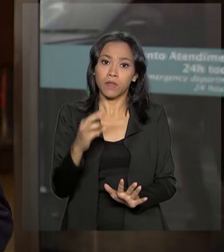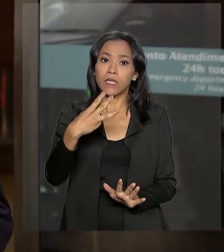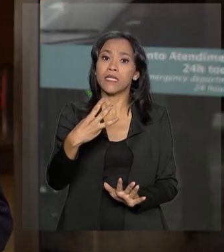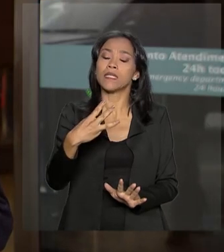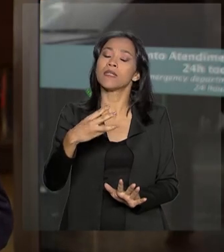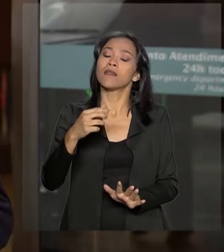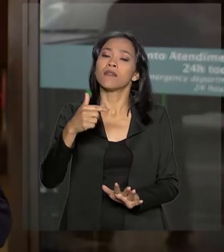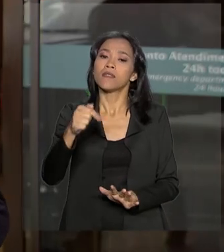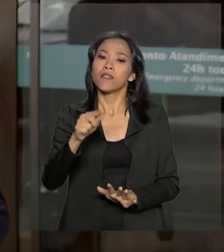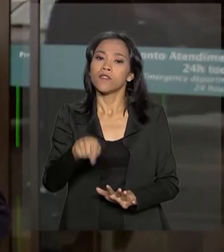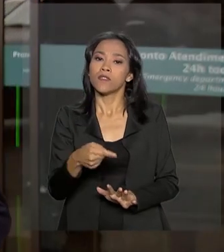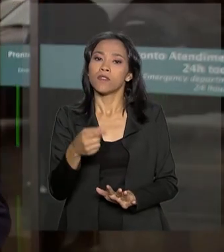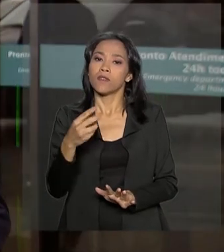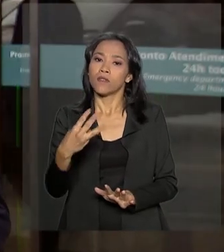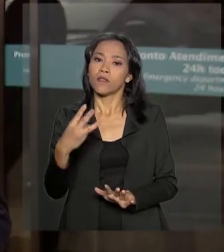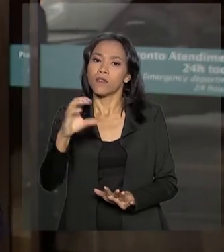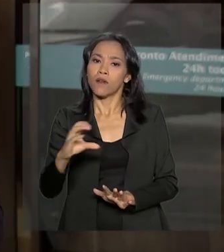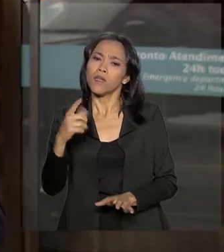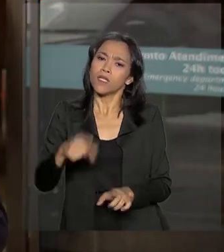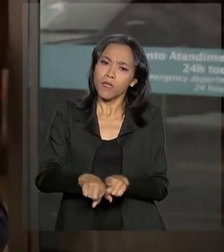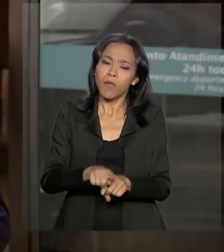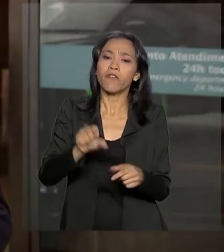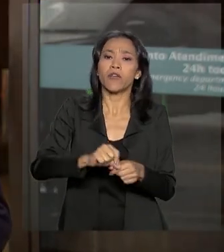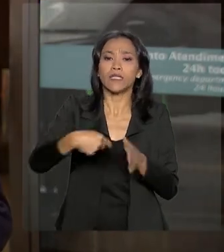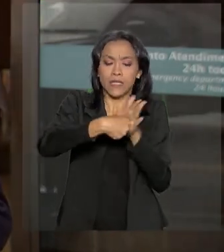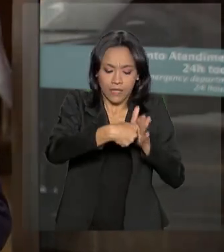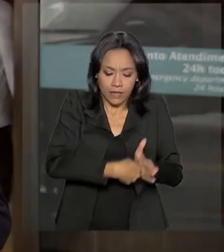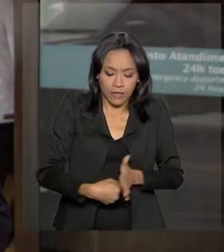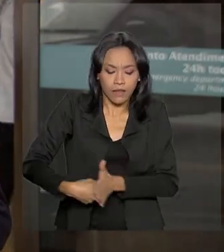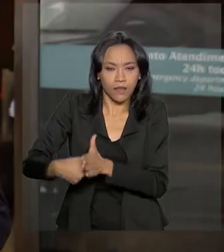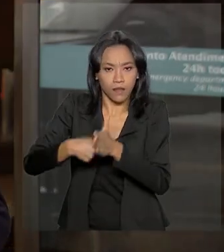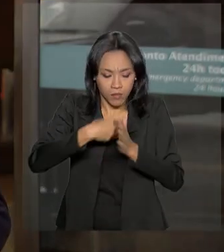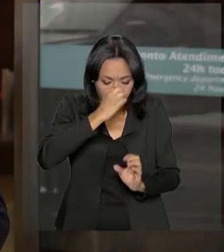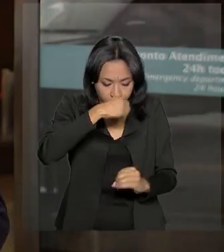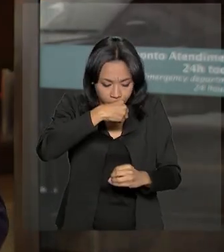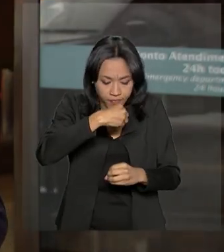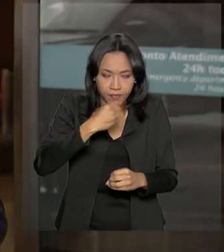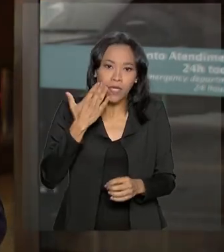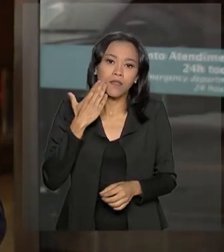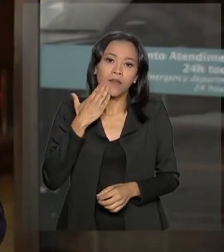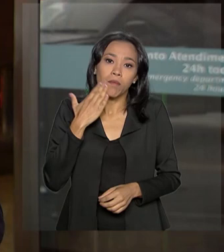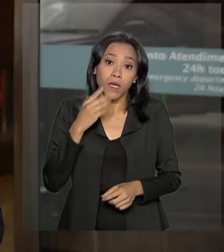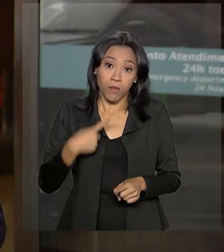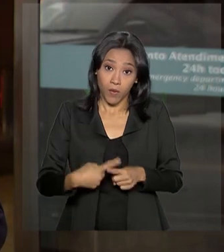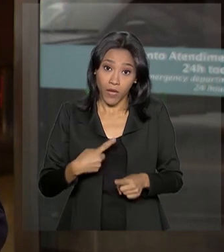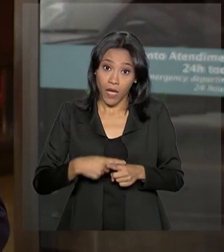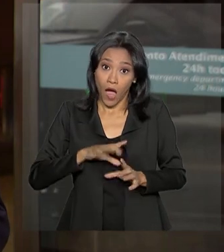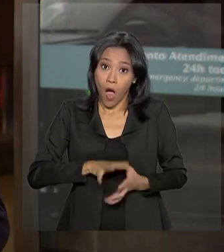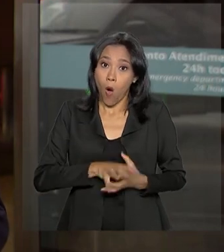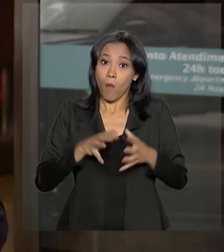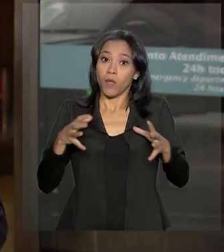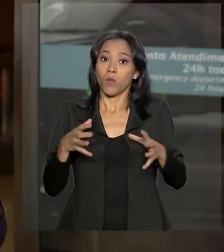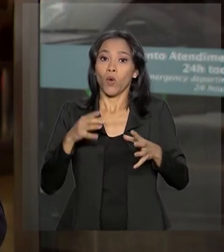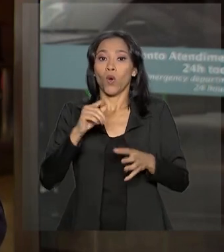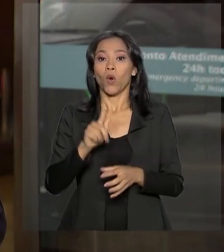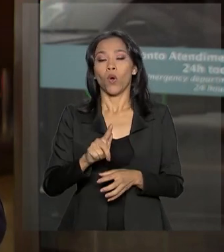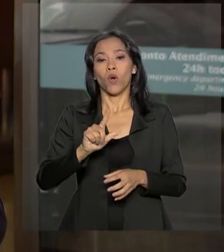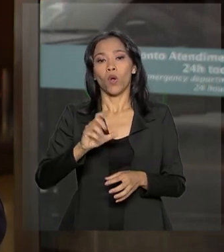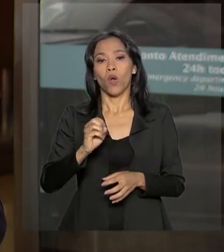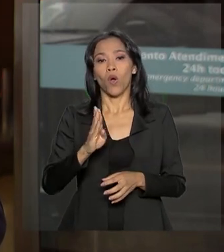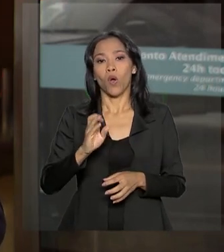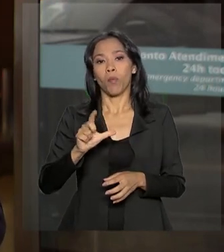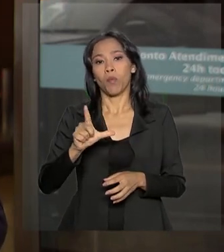alterações em exames laboratoriais. Principalmente, um aumento no número de glóbulos brancos, o que poderia